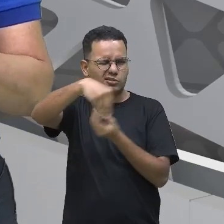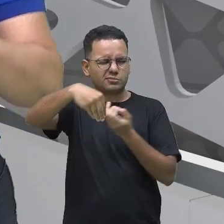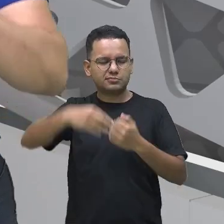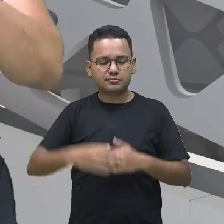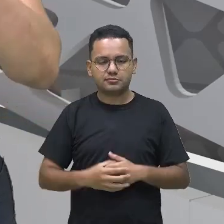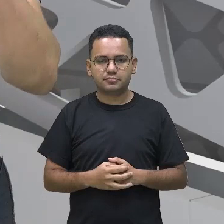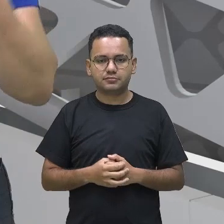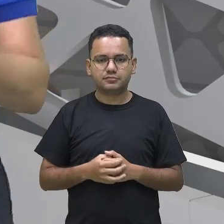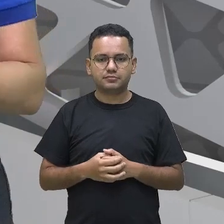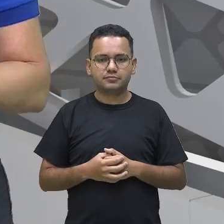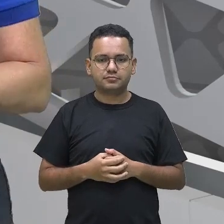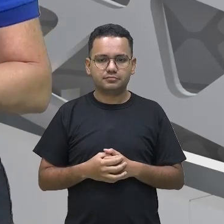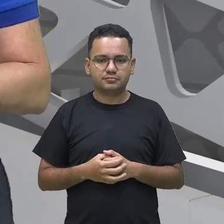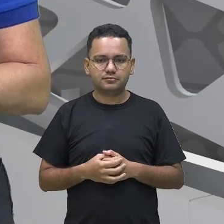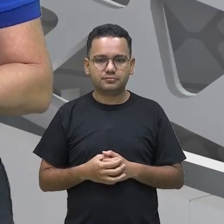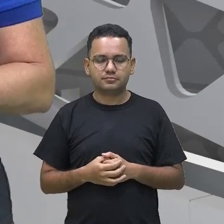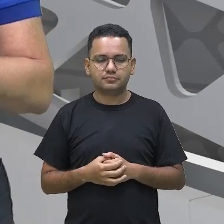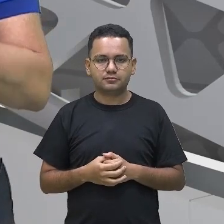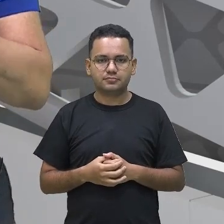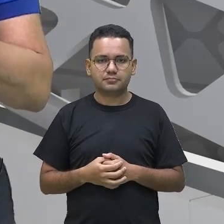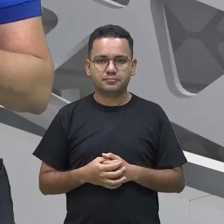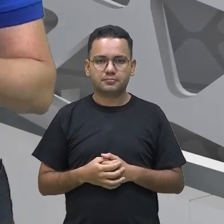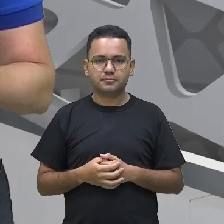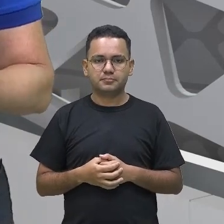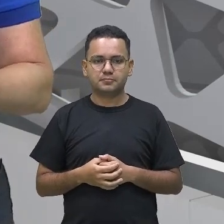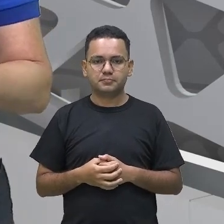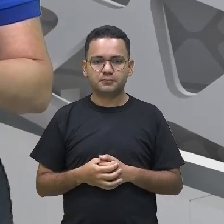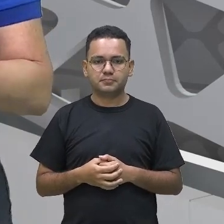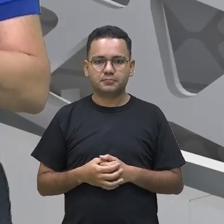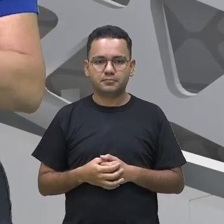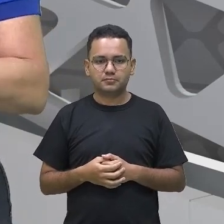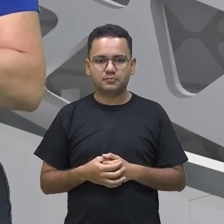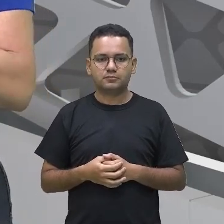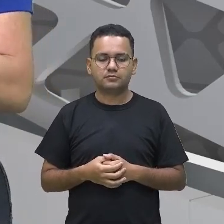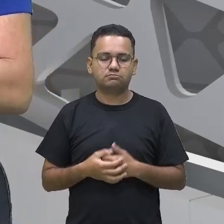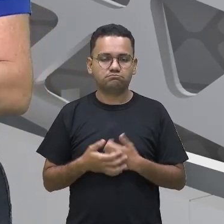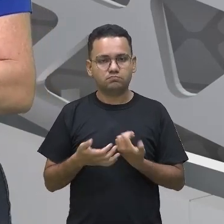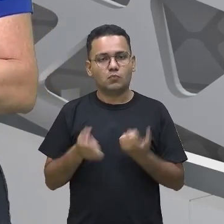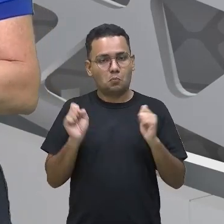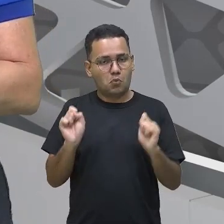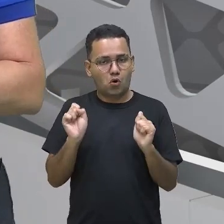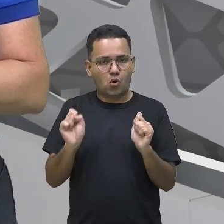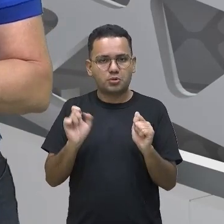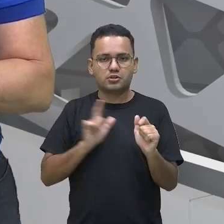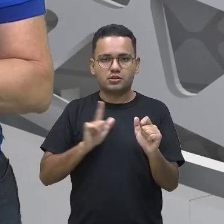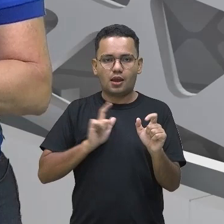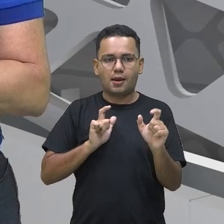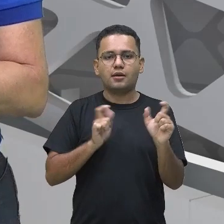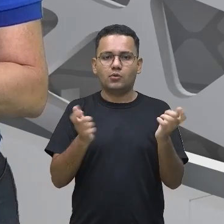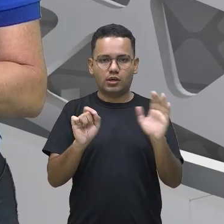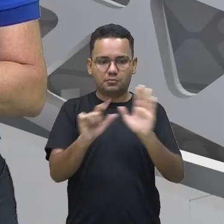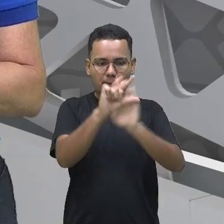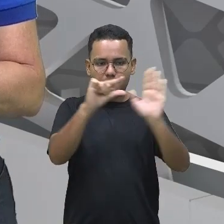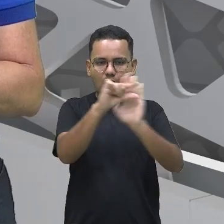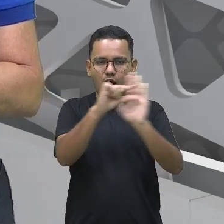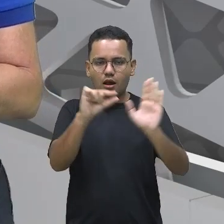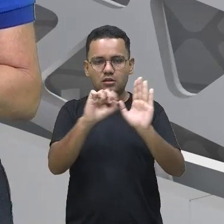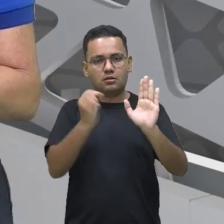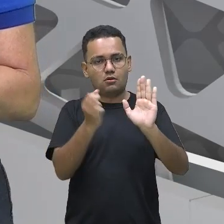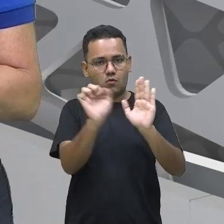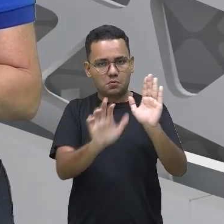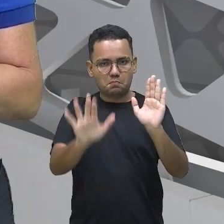Linguagem é uma mistura de palavras e símbolos. Então, aqui nas